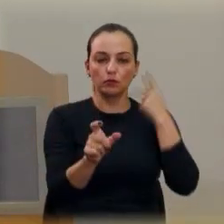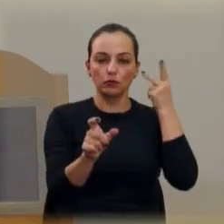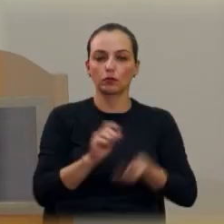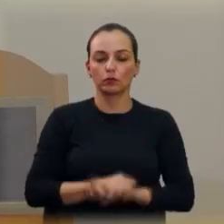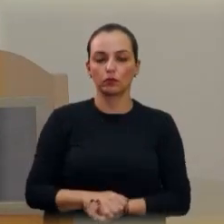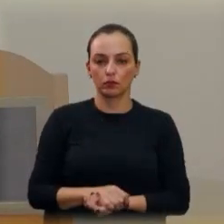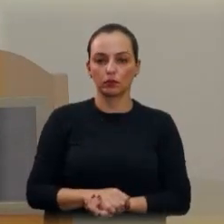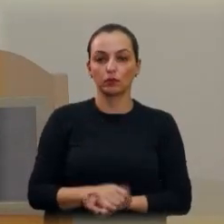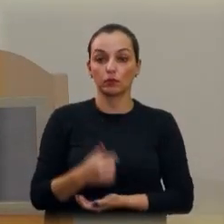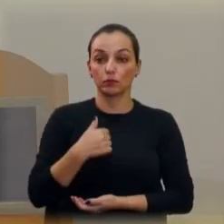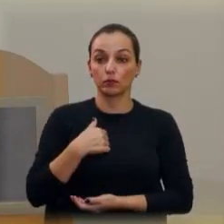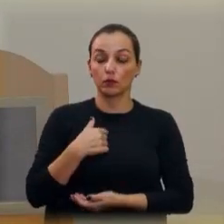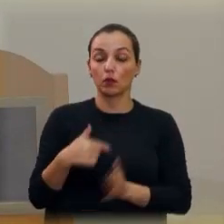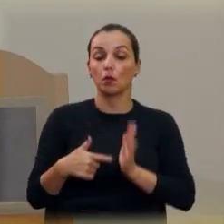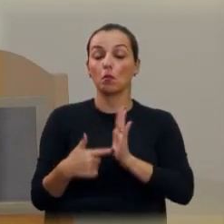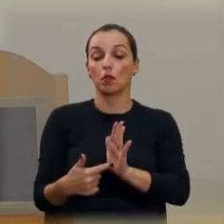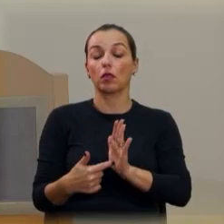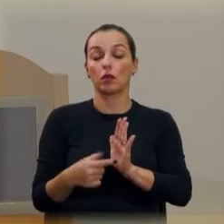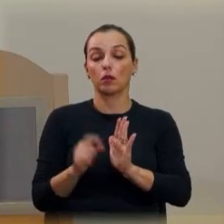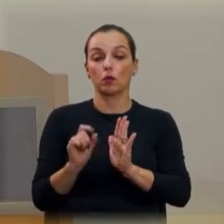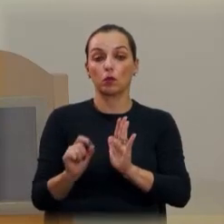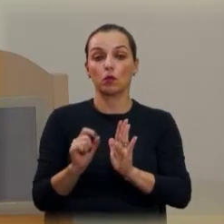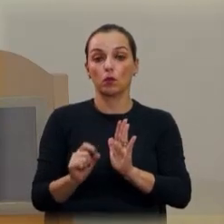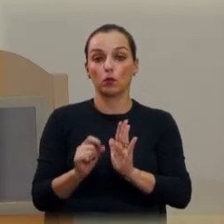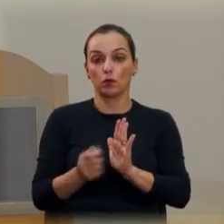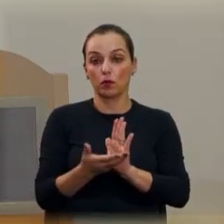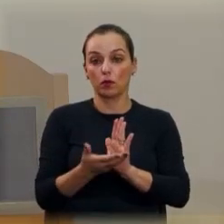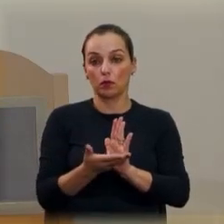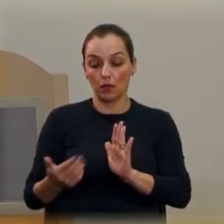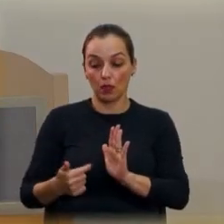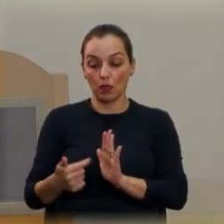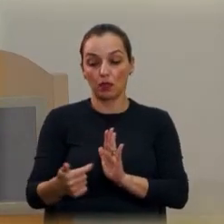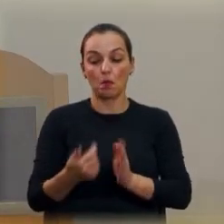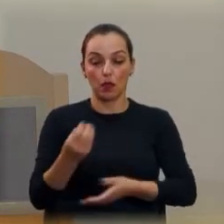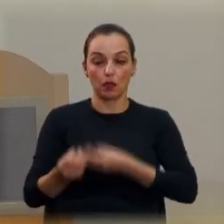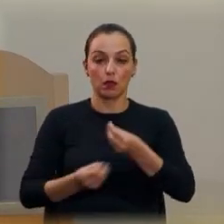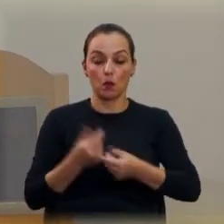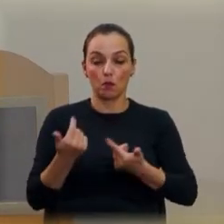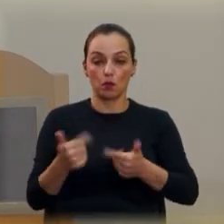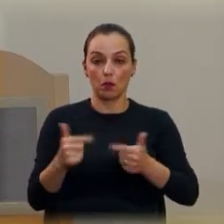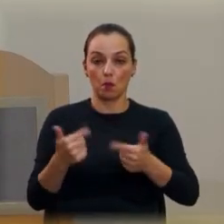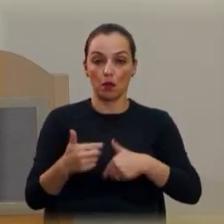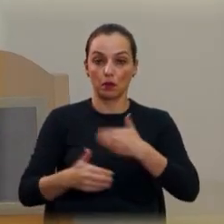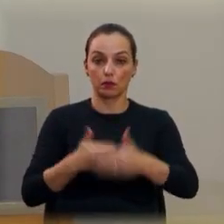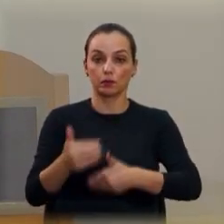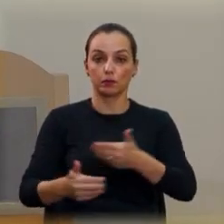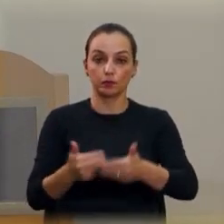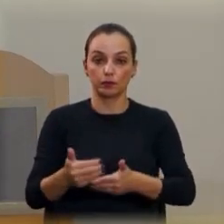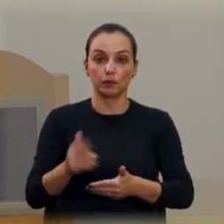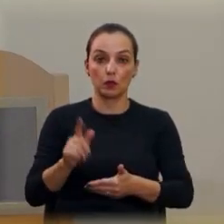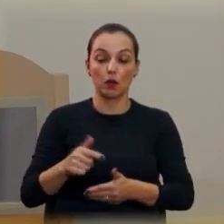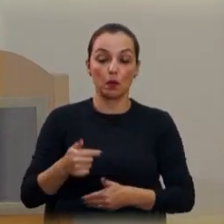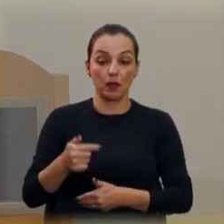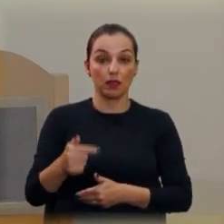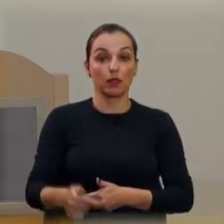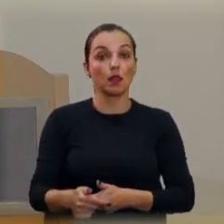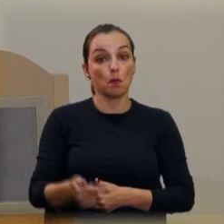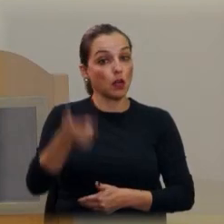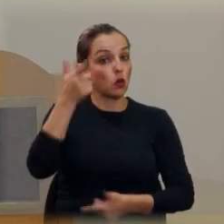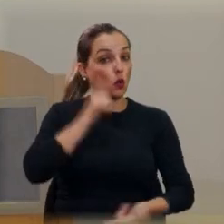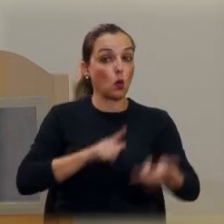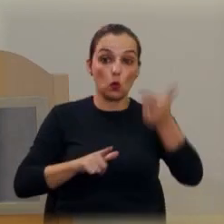Presidente, gostaria de apresentar as demandas da semana passada, uma semana cheia de grandes